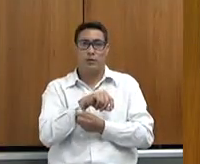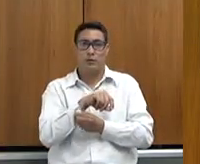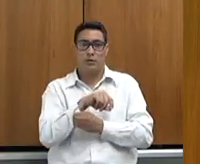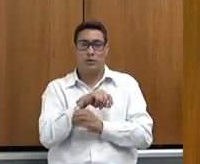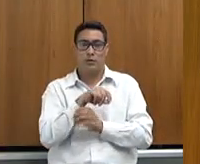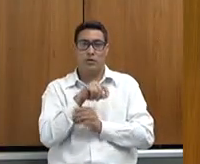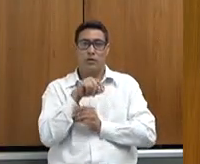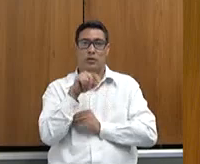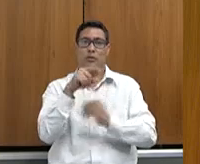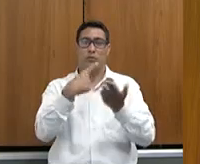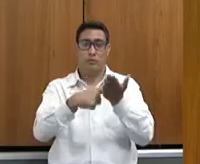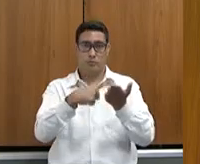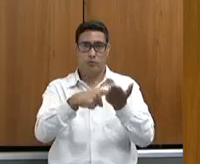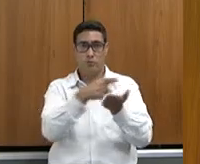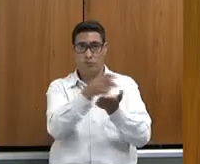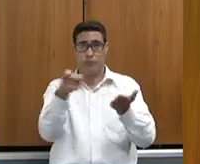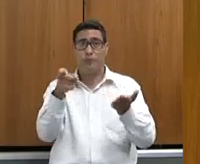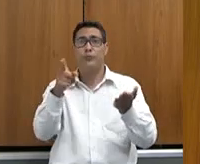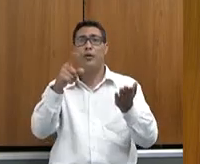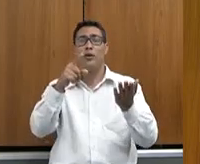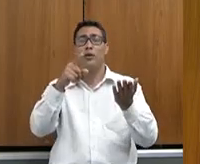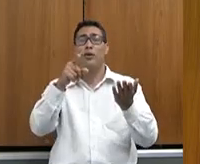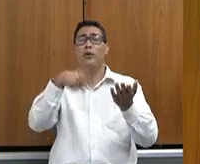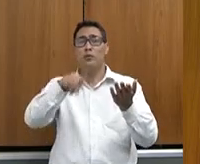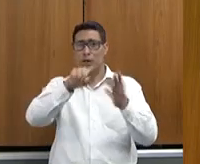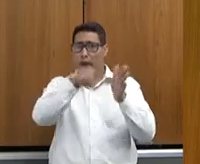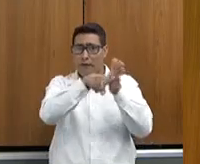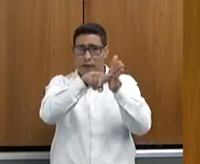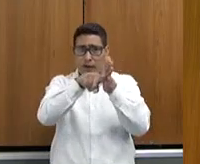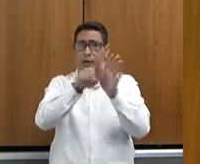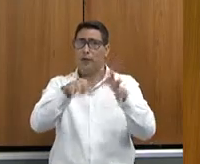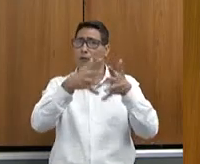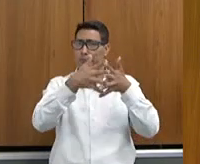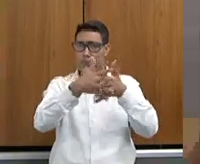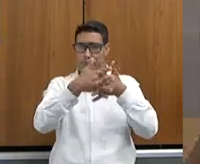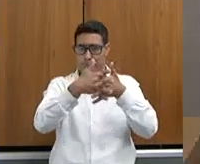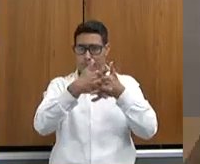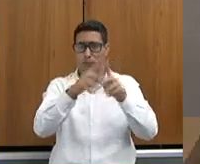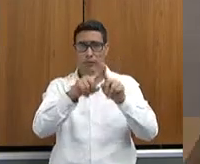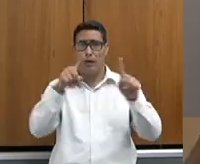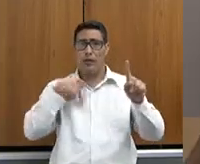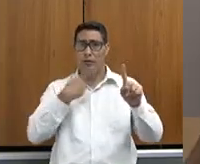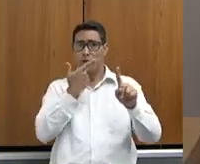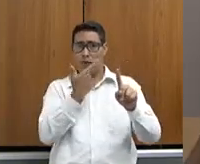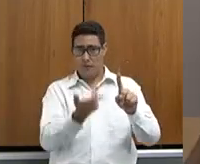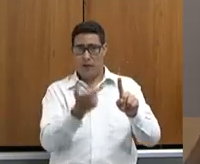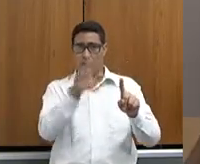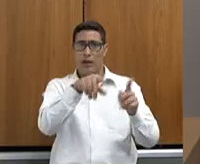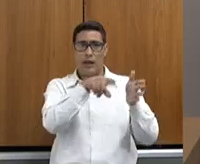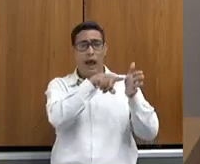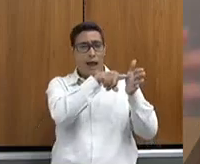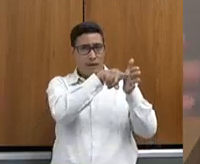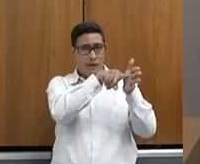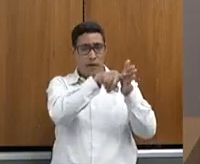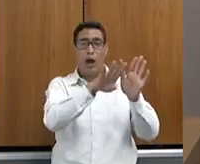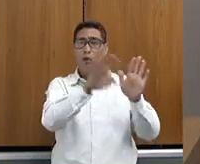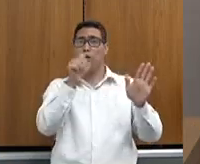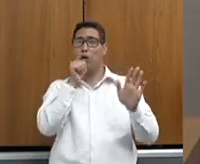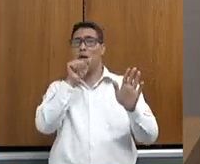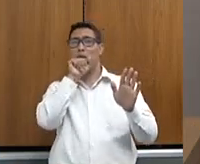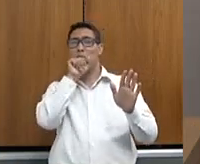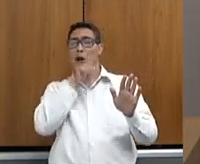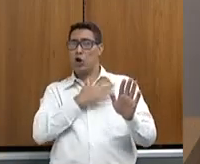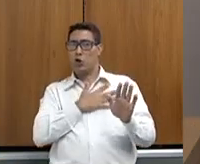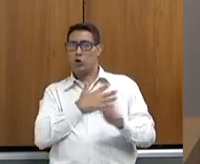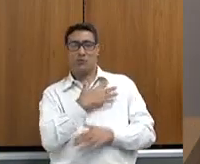plenamente que essa questão de fiscalização é complexa. gente tem um ditado, brinca, fala que fiscal, às vezes, só a mãe que gosta e tem uns que, às vezes, nem a